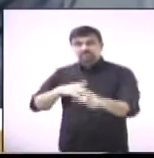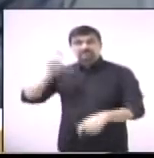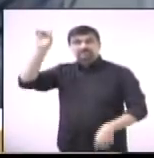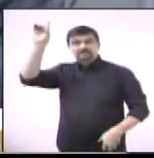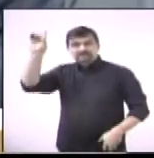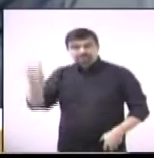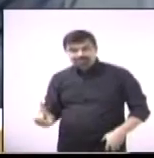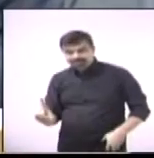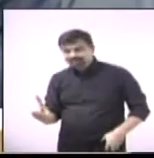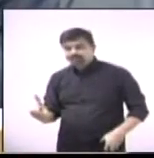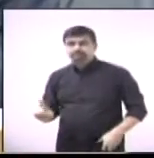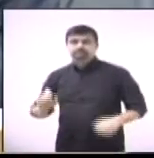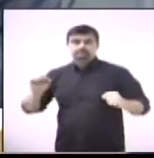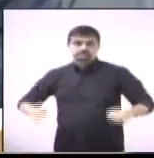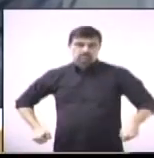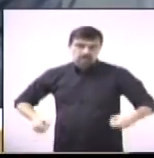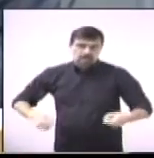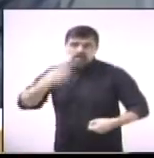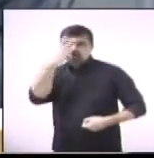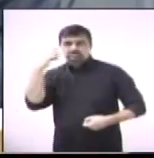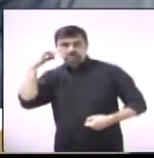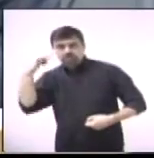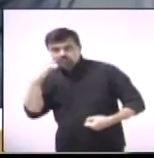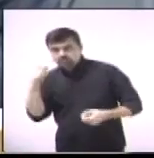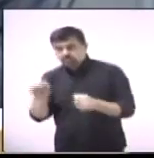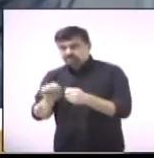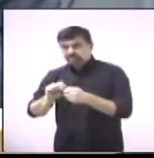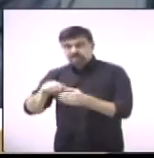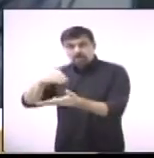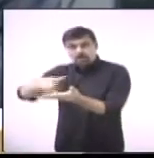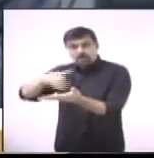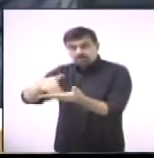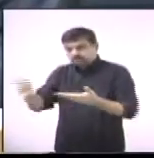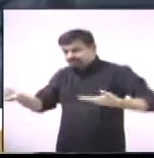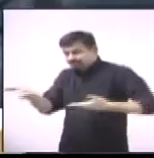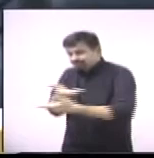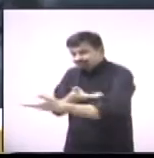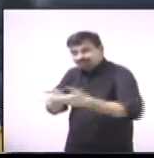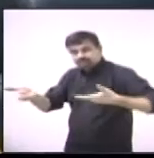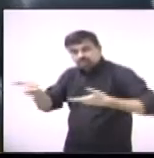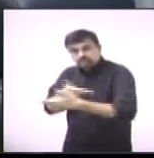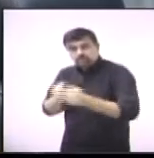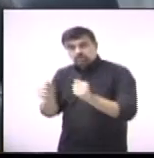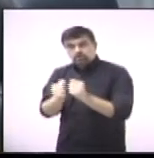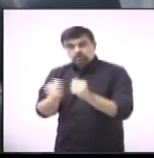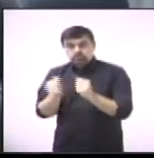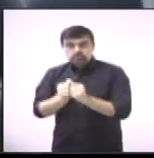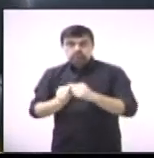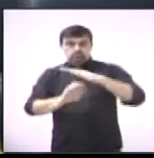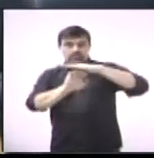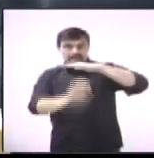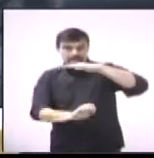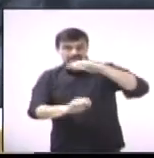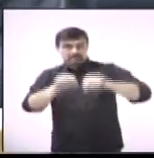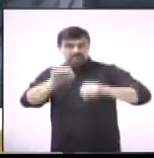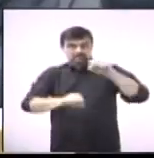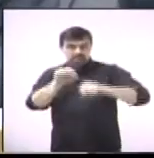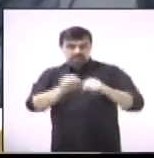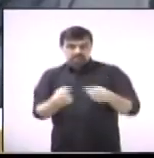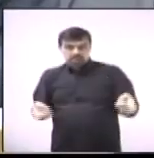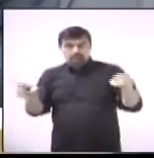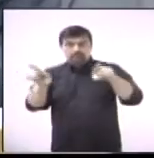por meio de parcerias com outras secretarias de Estado, órgãos públicos dos três poderes, empresas e